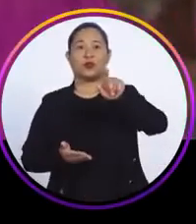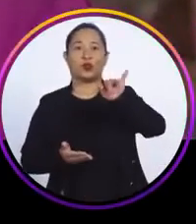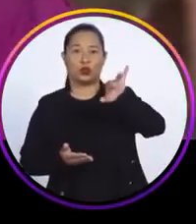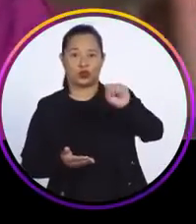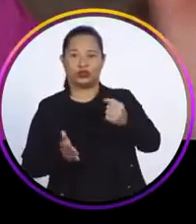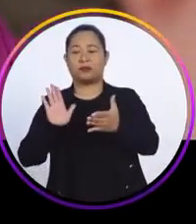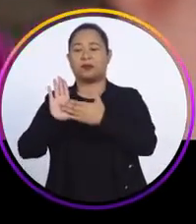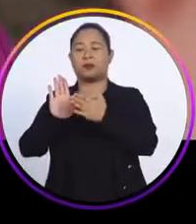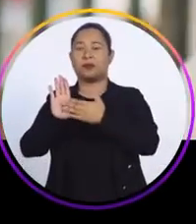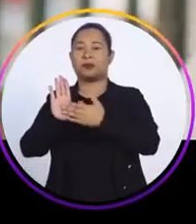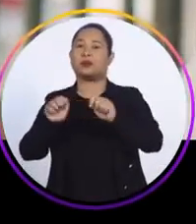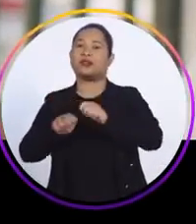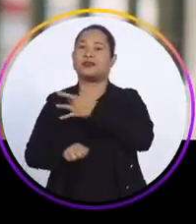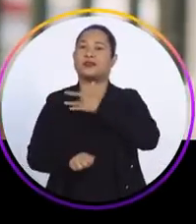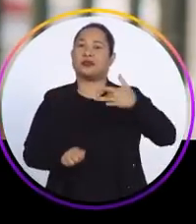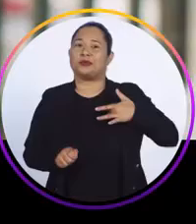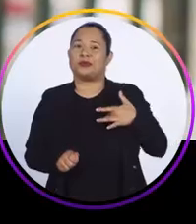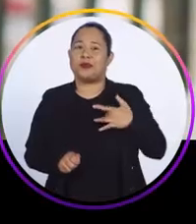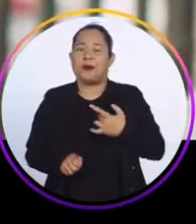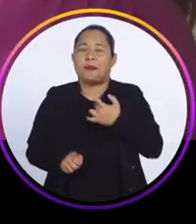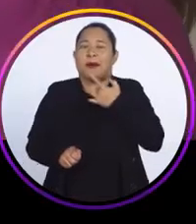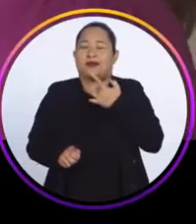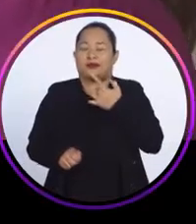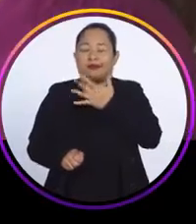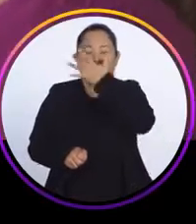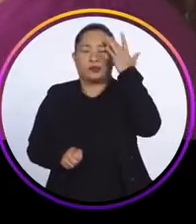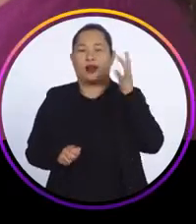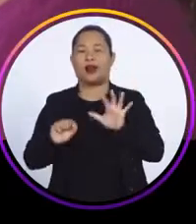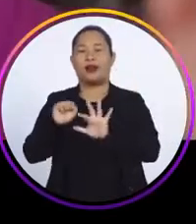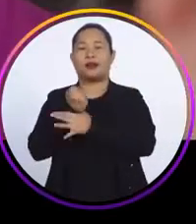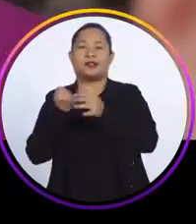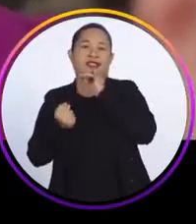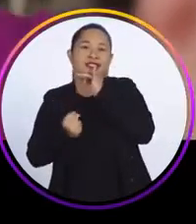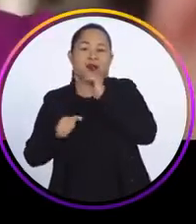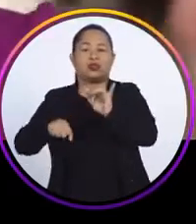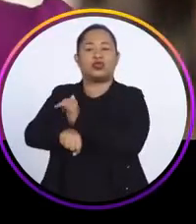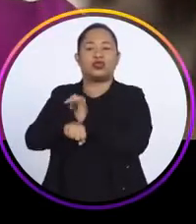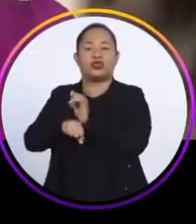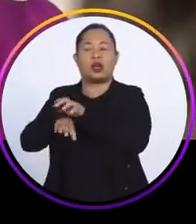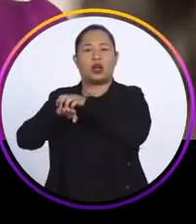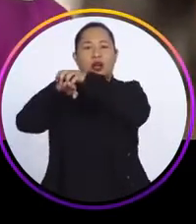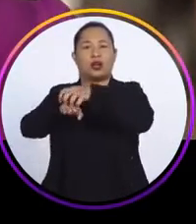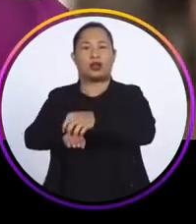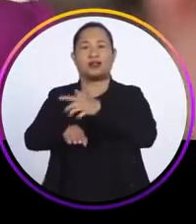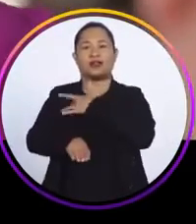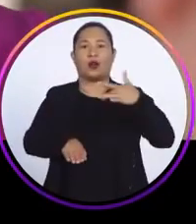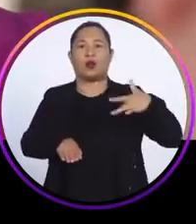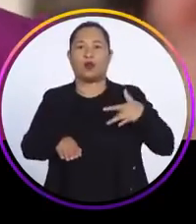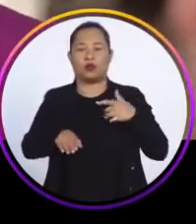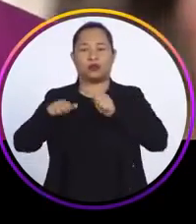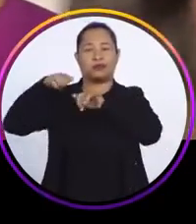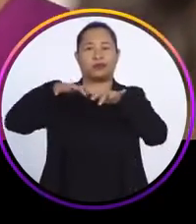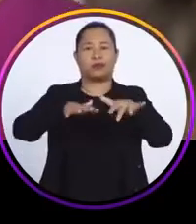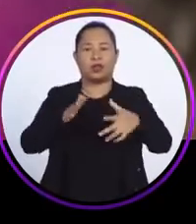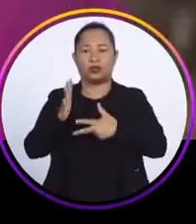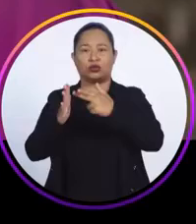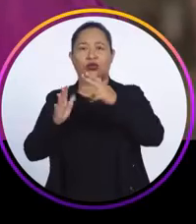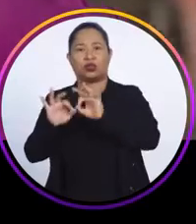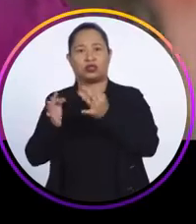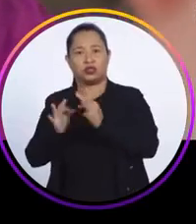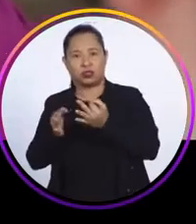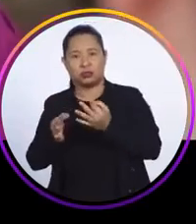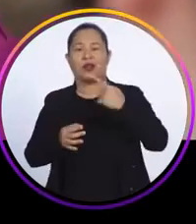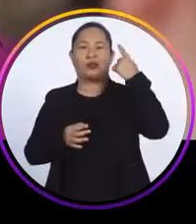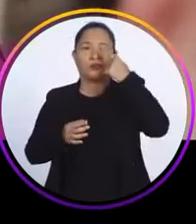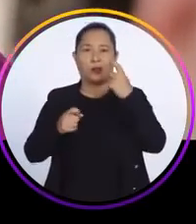Dona Luz, a nossa proposta é tornar a saúde mais próxima das pessoas. É garantir, por exemplo, uma estratégia como Carretas da Saúde, que vai levar microcirurgias,